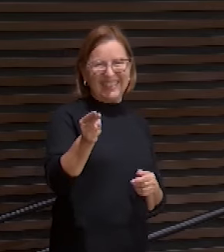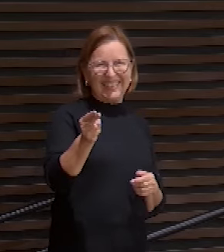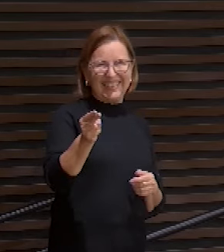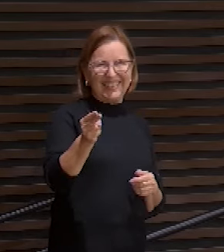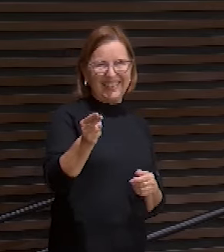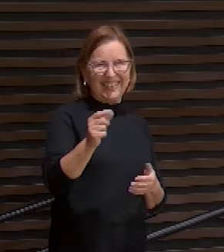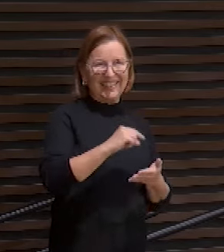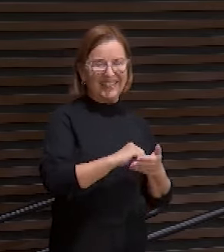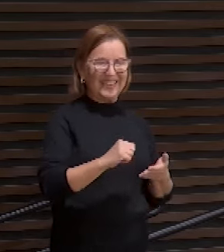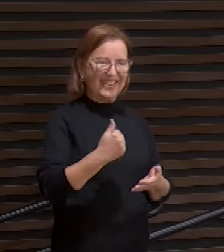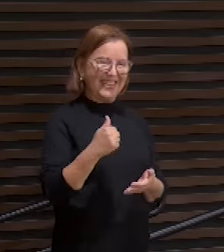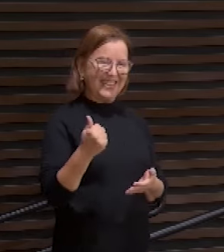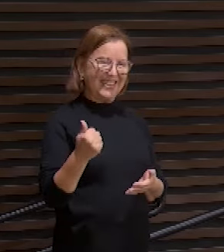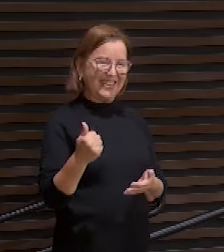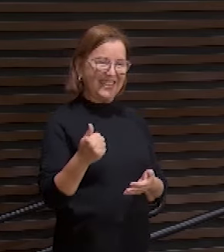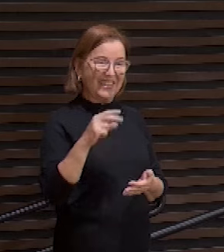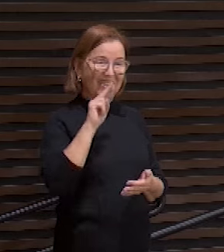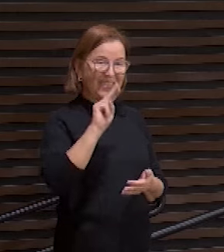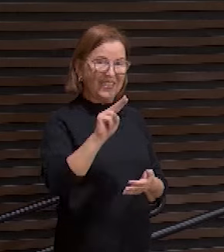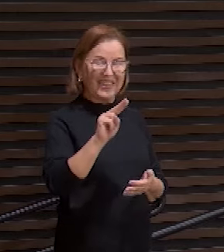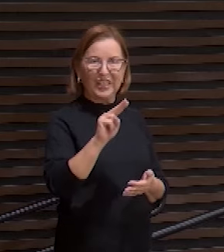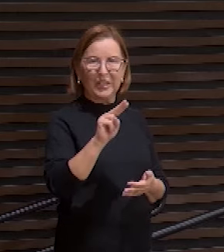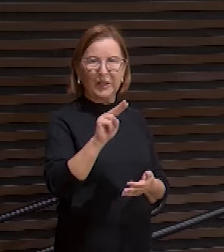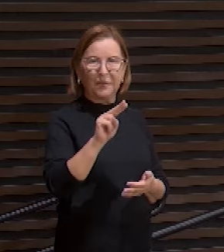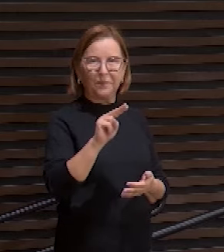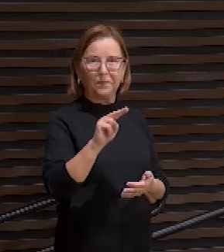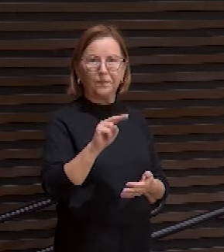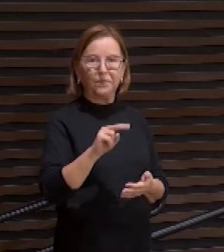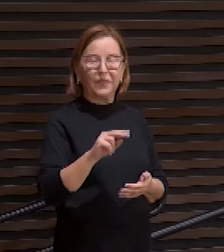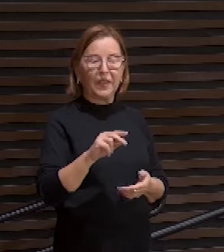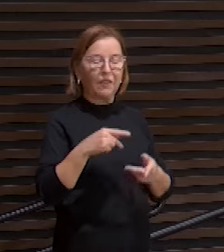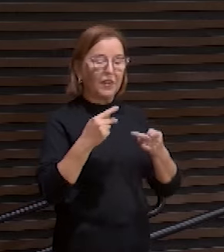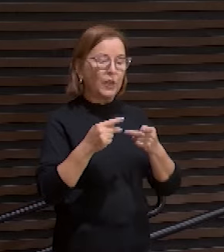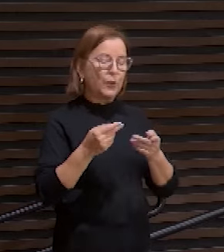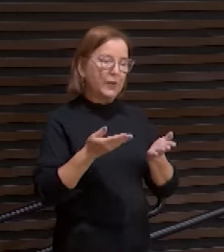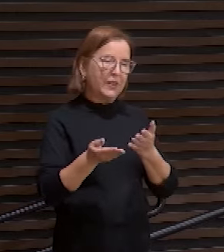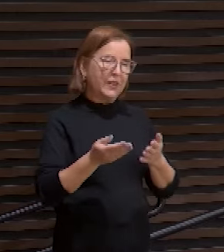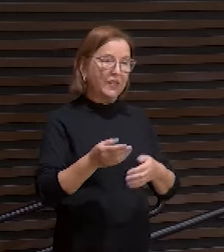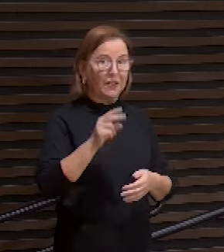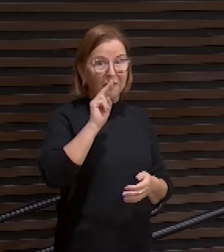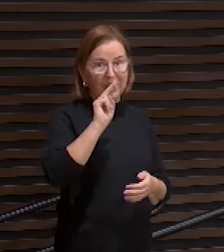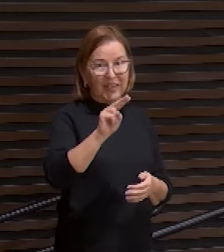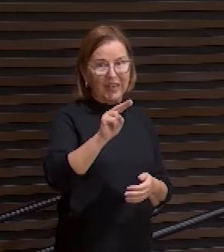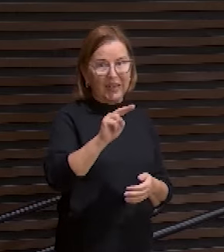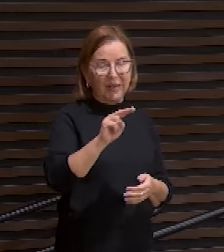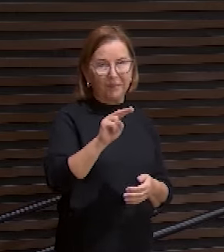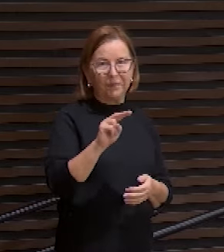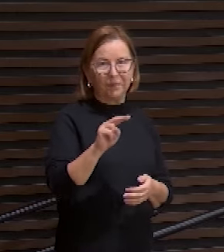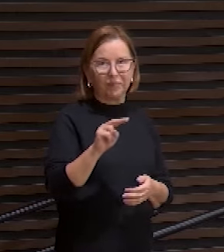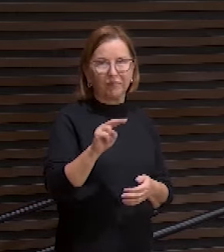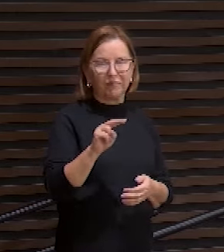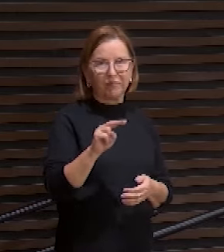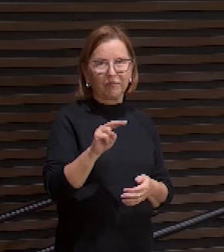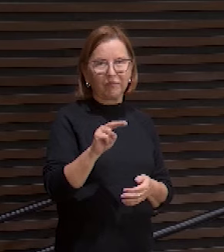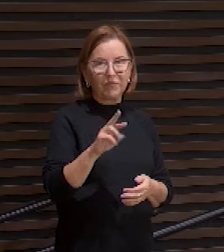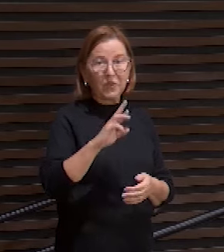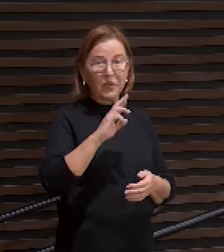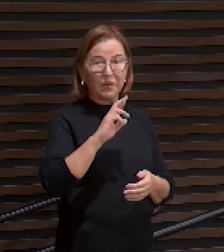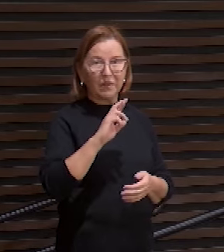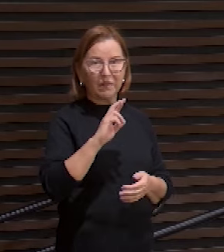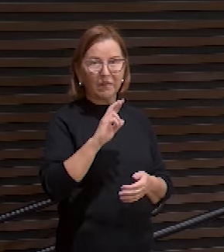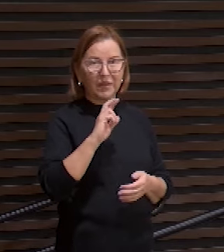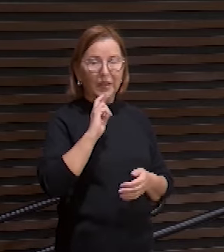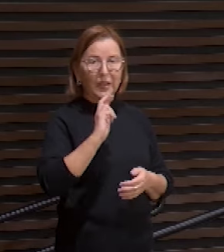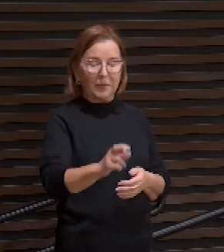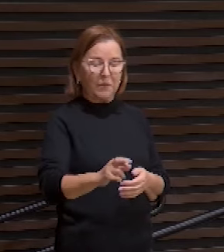verso 11 ele verá o fruto aqui está falando do servo ele verá o fruto do penoso trabalho de sua alma